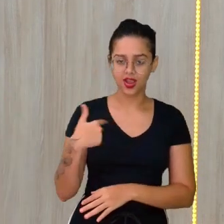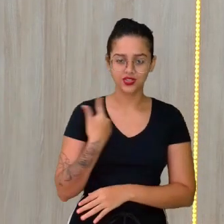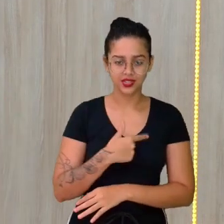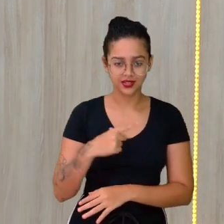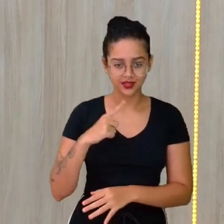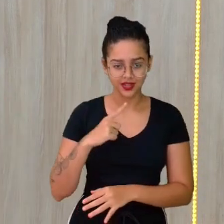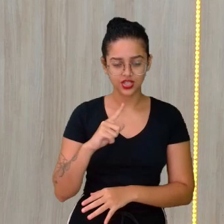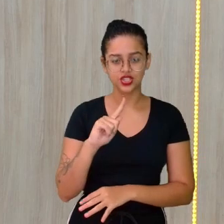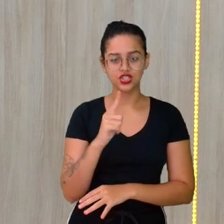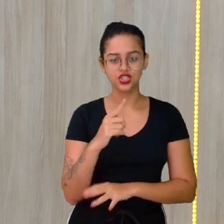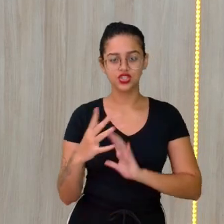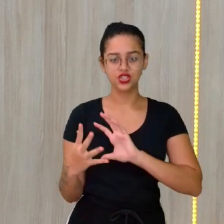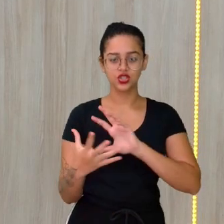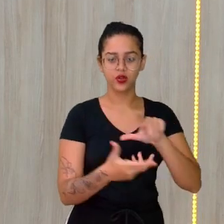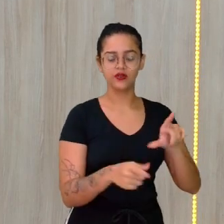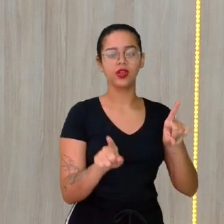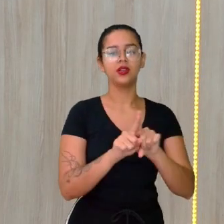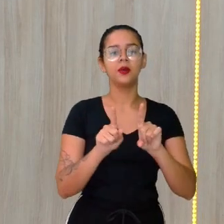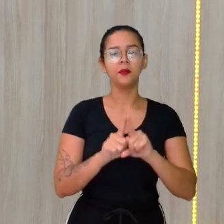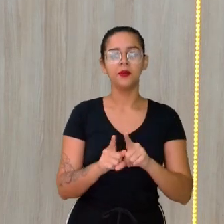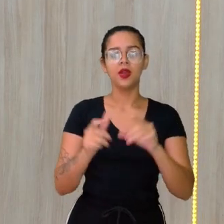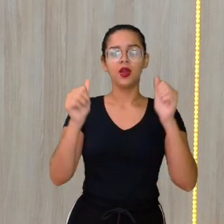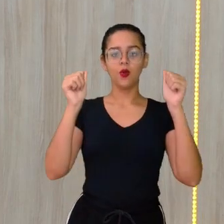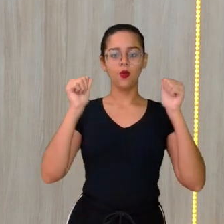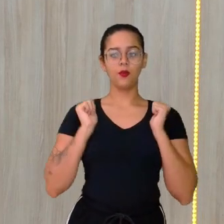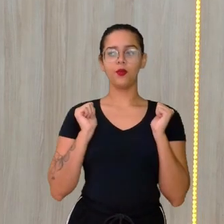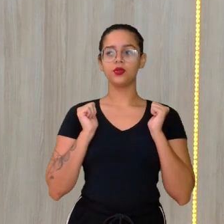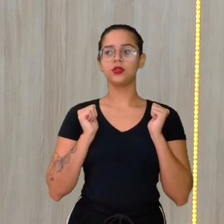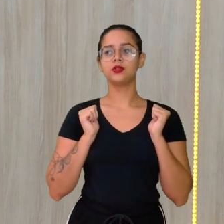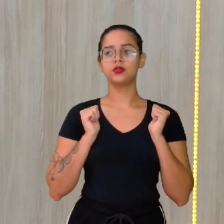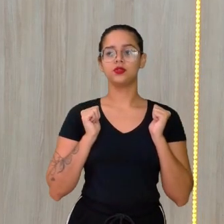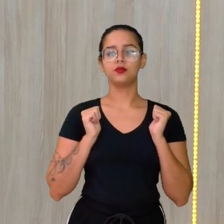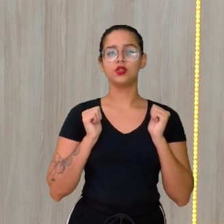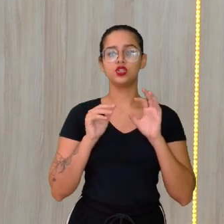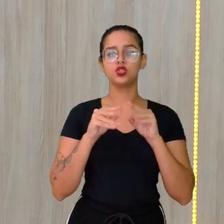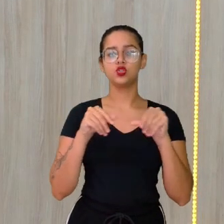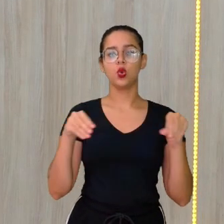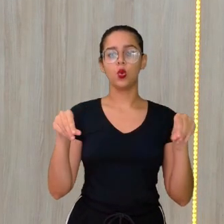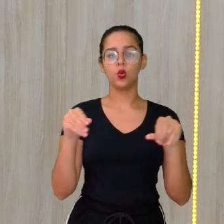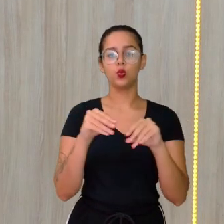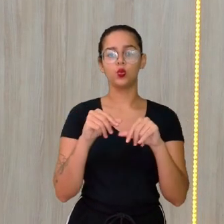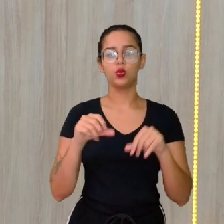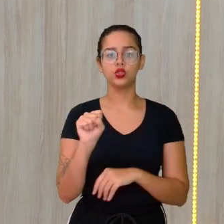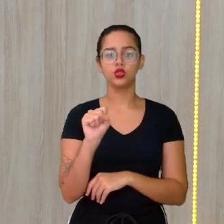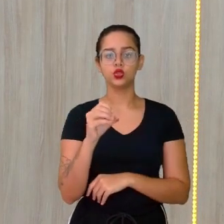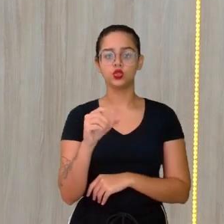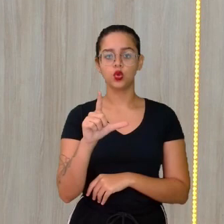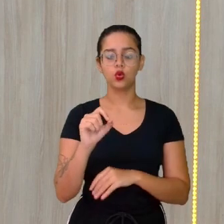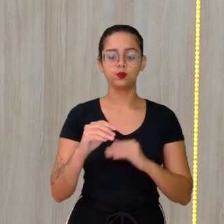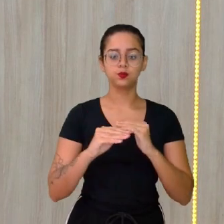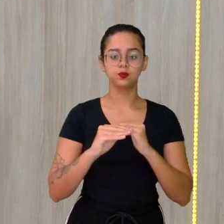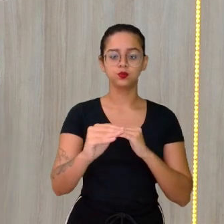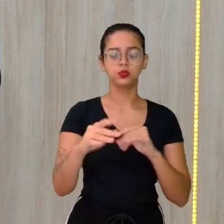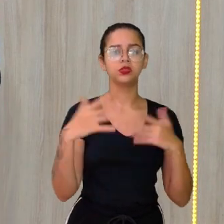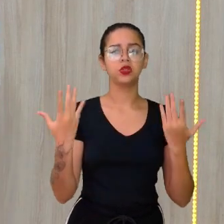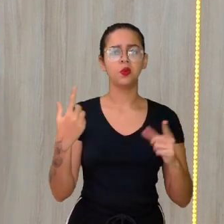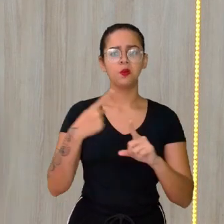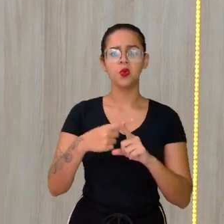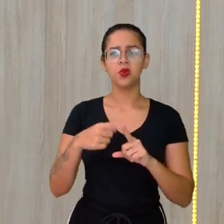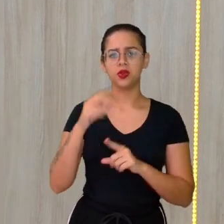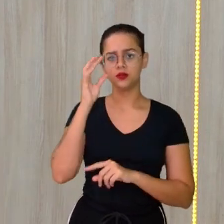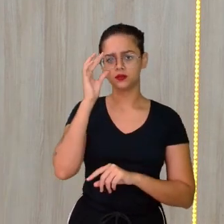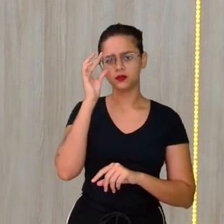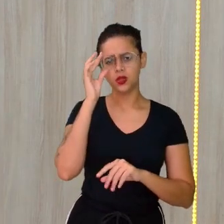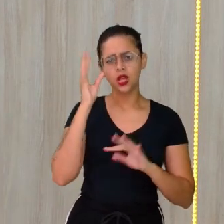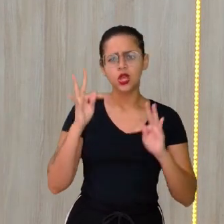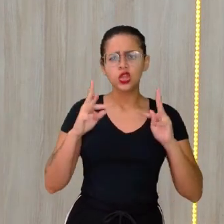a falha geológica, e também a acomodação de solo. Beleza? Então, é o porquê. Então, quer dizer que todo